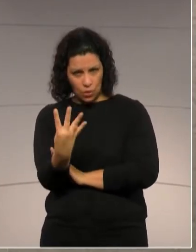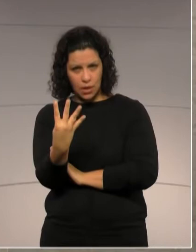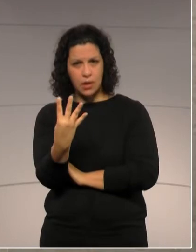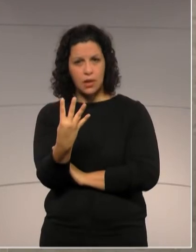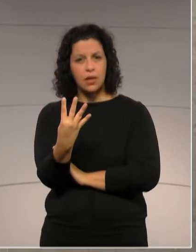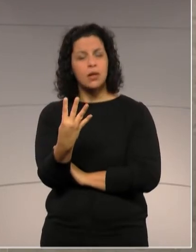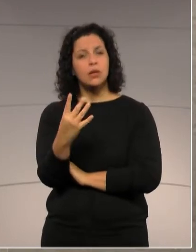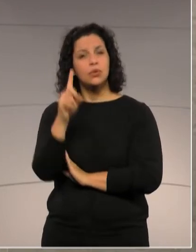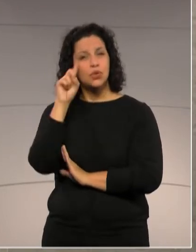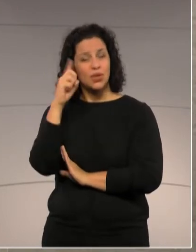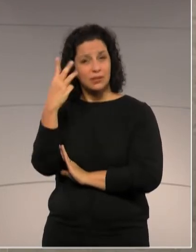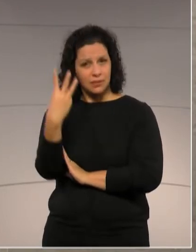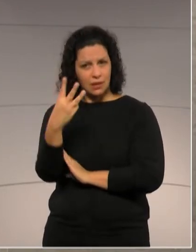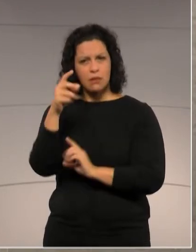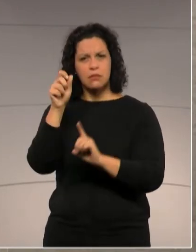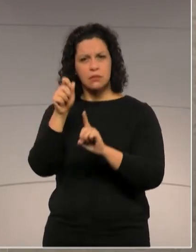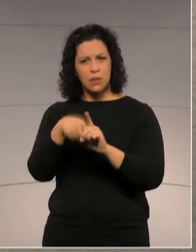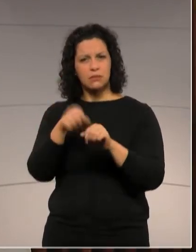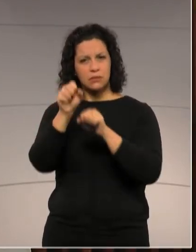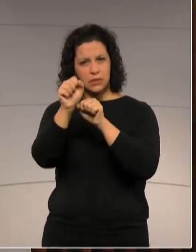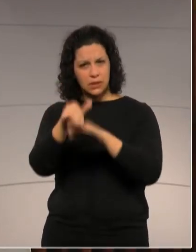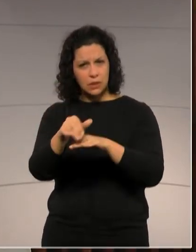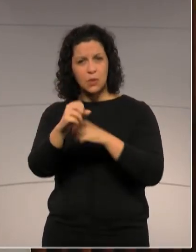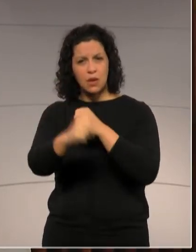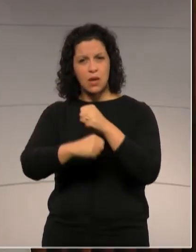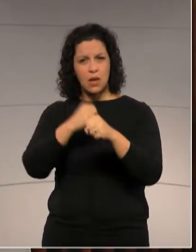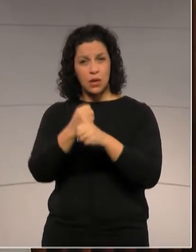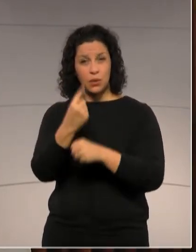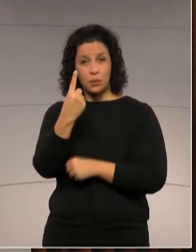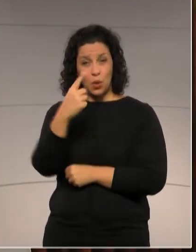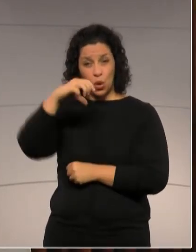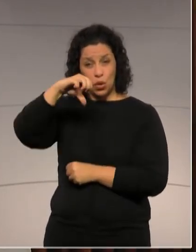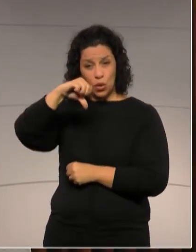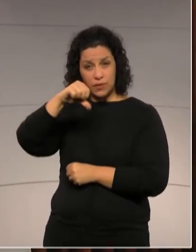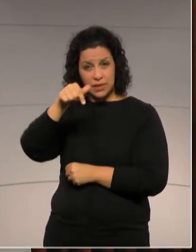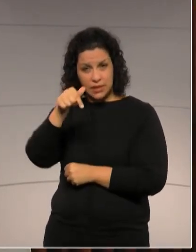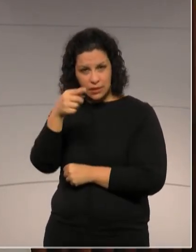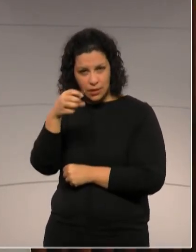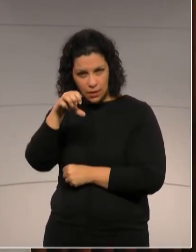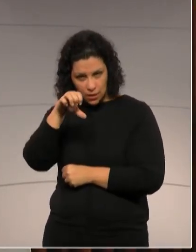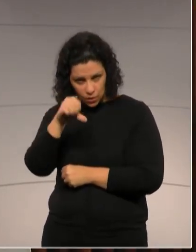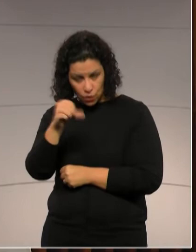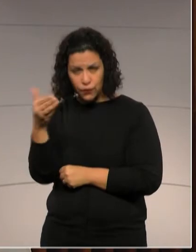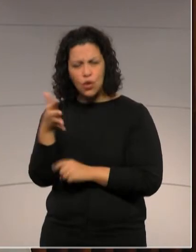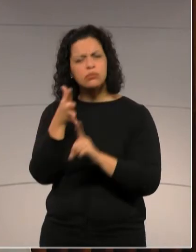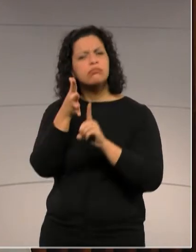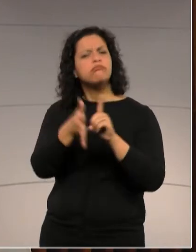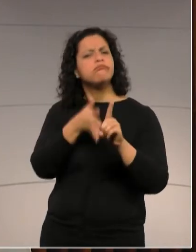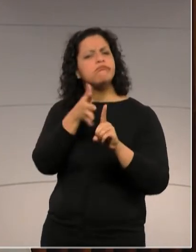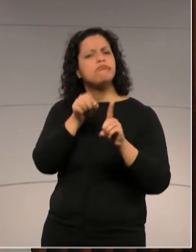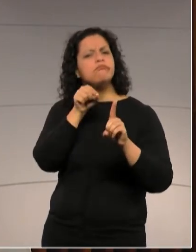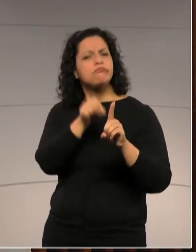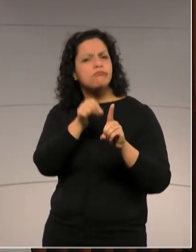de 3 de setembro de 1979. Hoje vai falar, falará na tribuna,